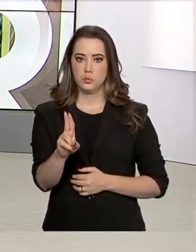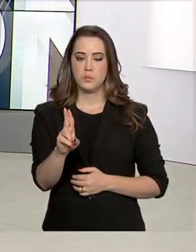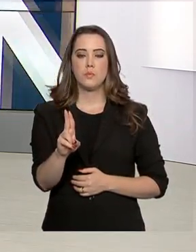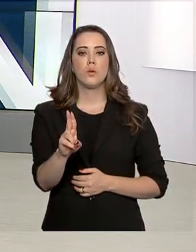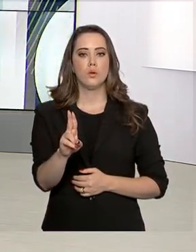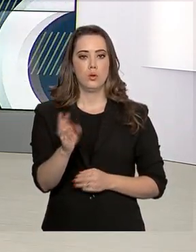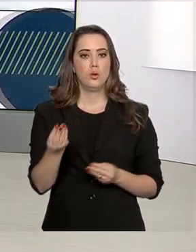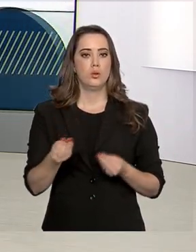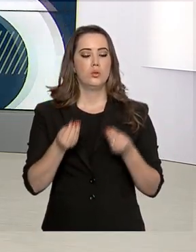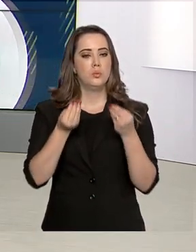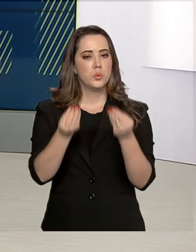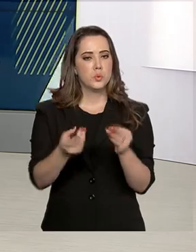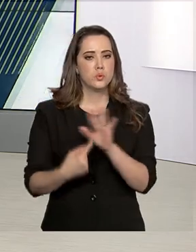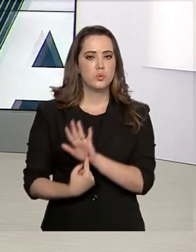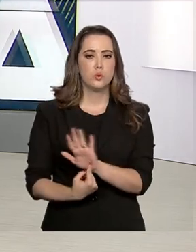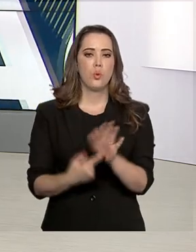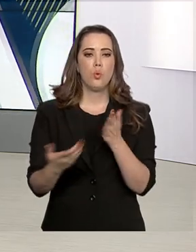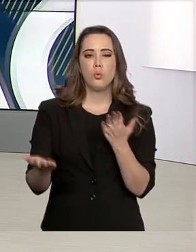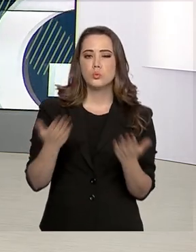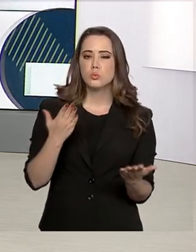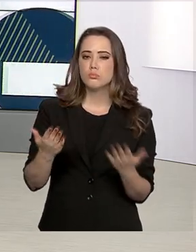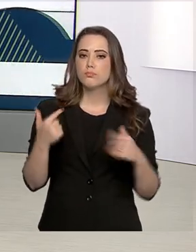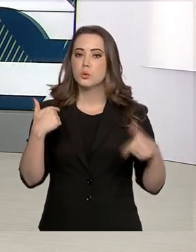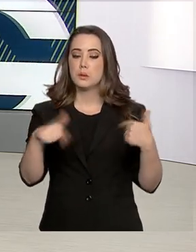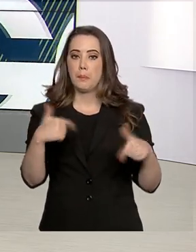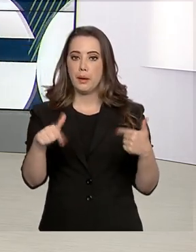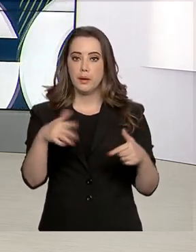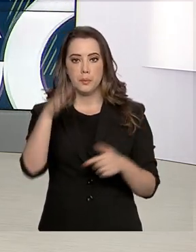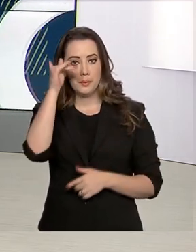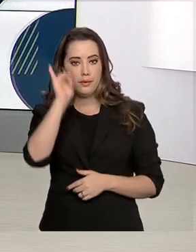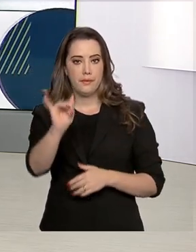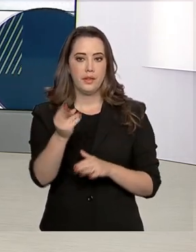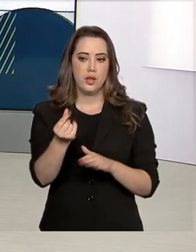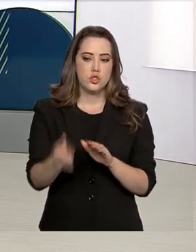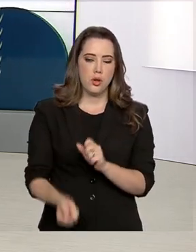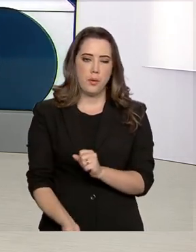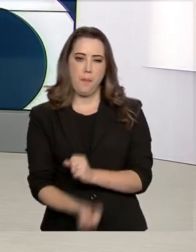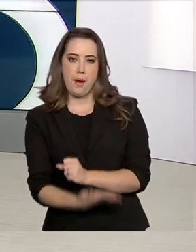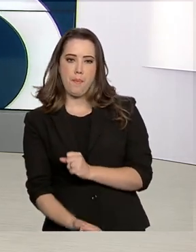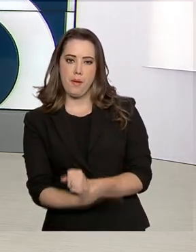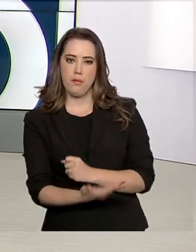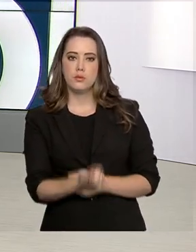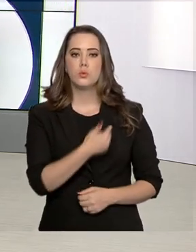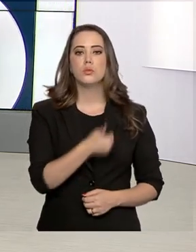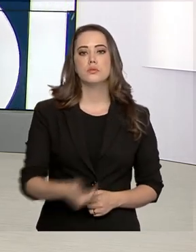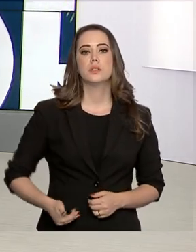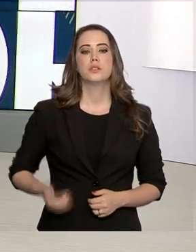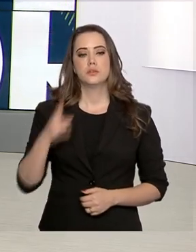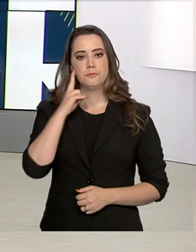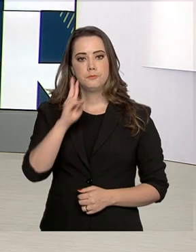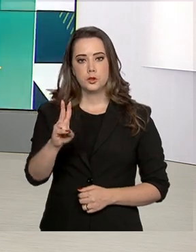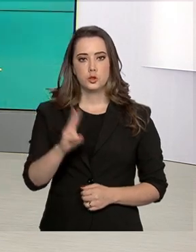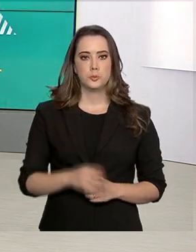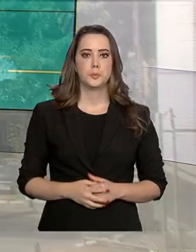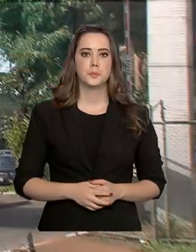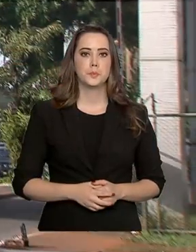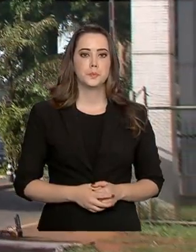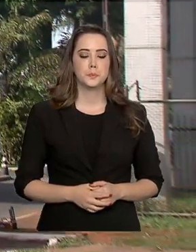União, a CGU, trouxe o balanço das ações de combate ao desvio de dinheiro público. Confira os números na reportagem.